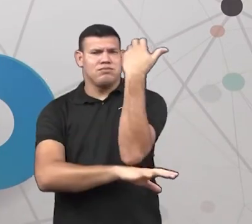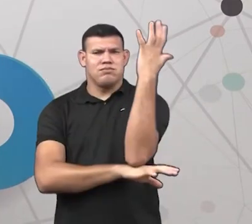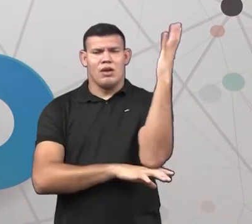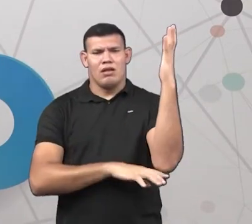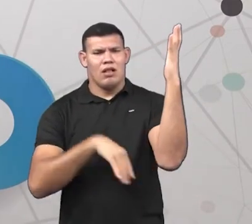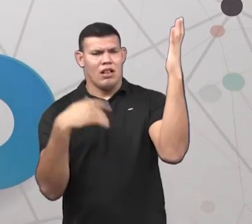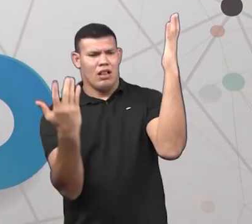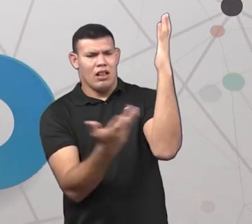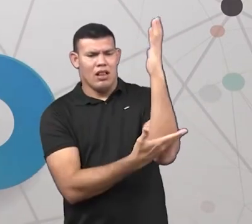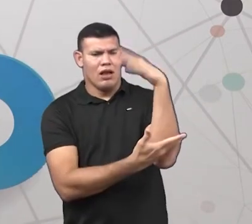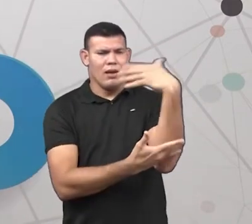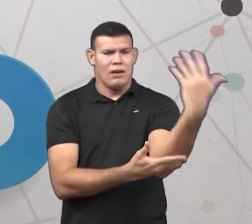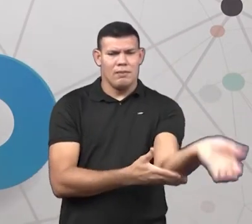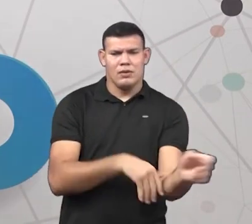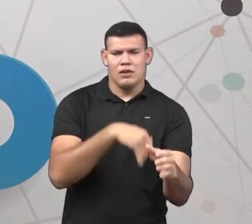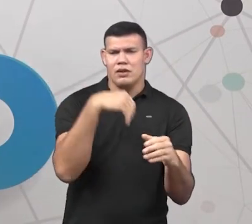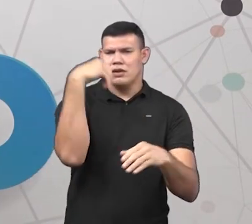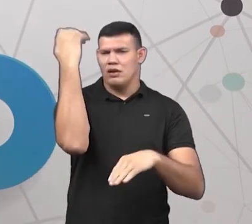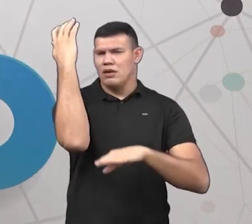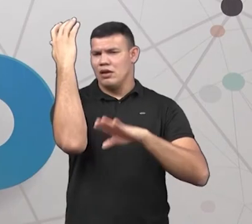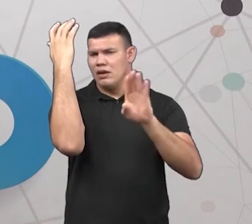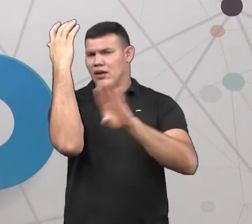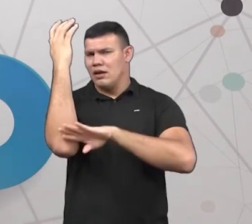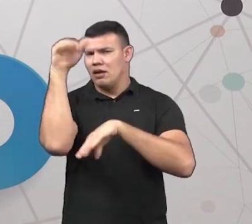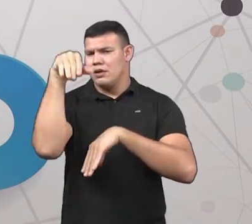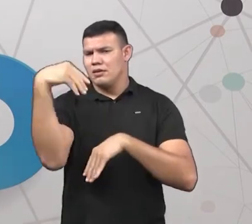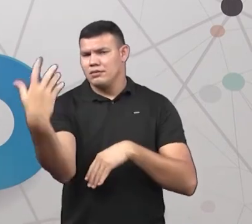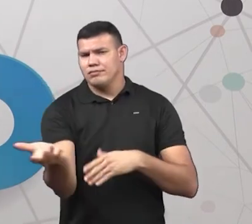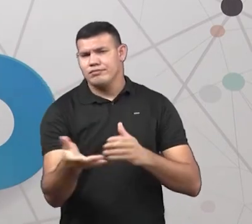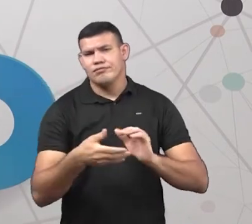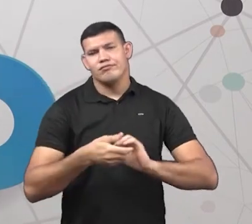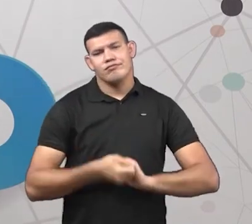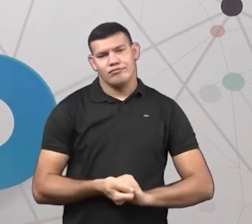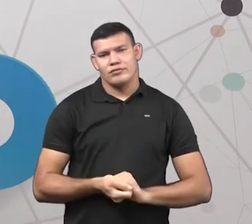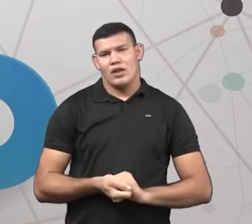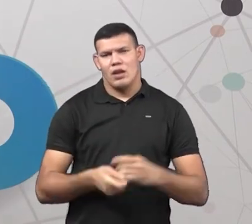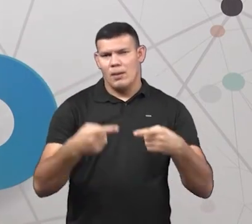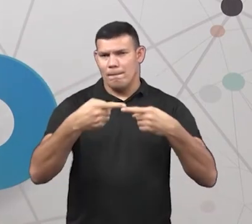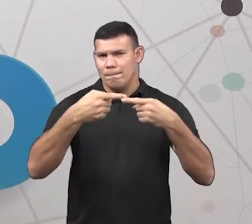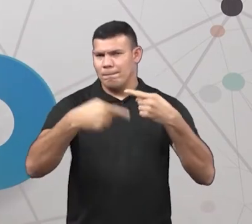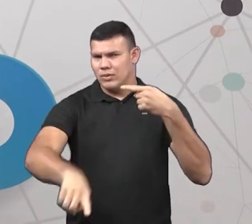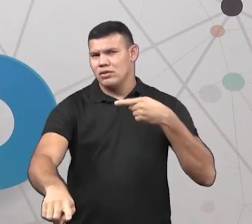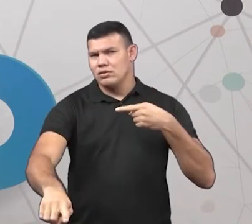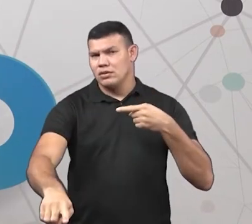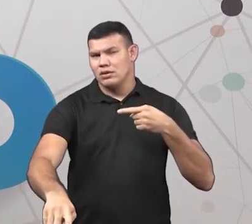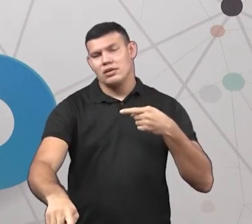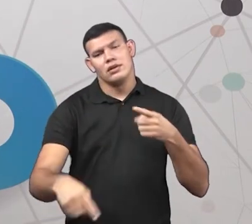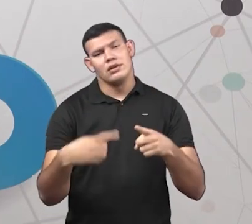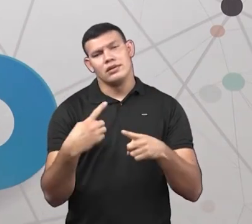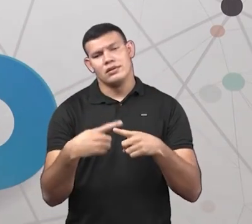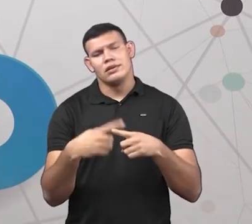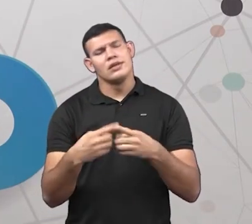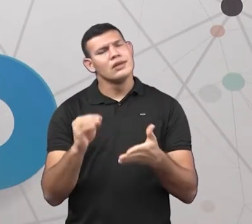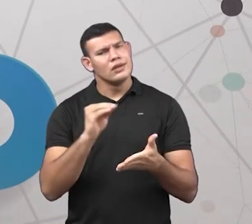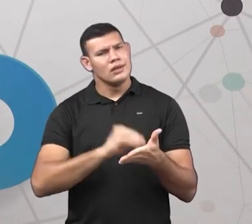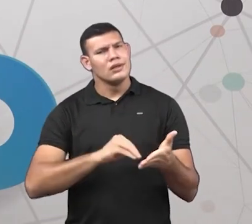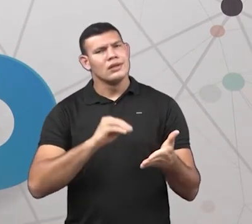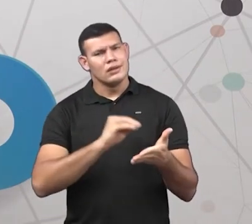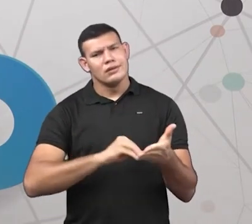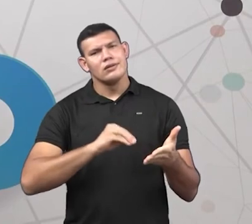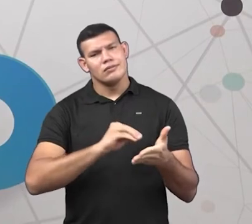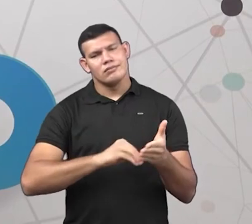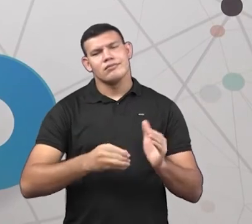Que tem poucas árvores. Tem lugares que está sendo proibido tirar nem que seja uma planta. Por quê? Porque vai fazer falta.